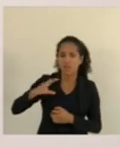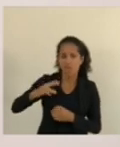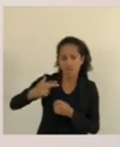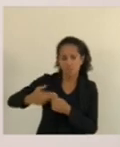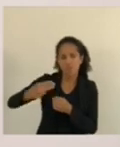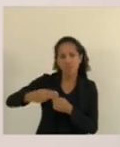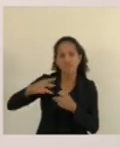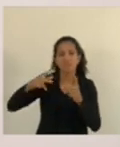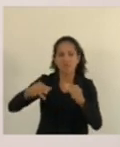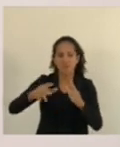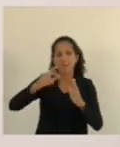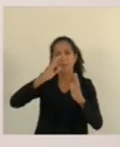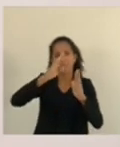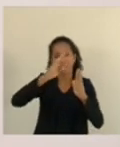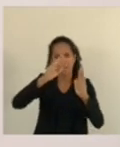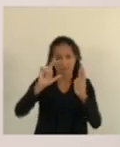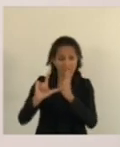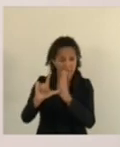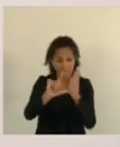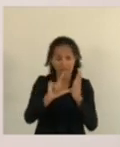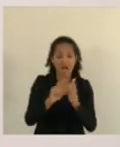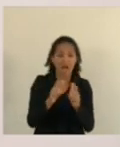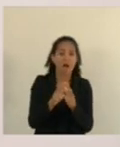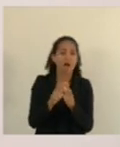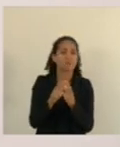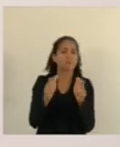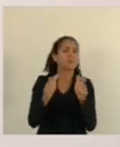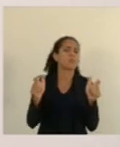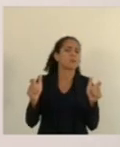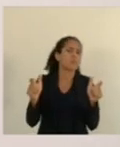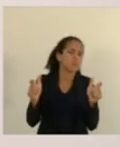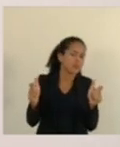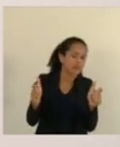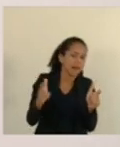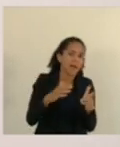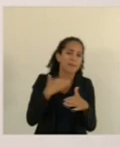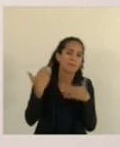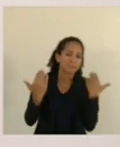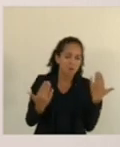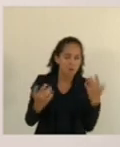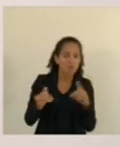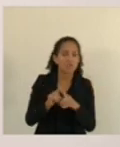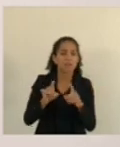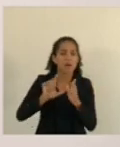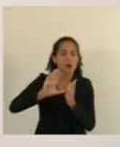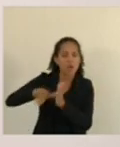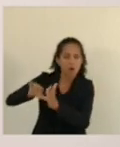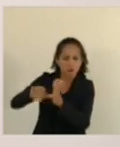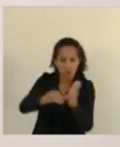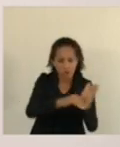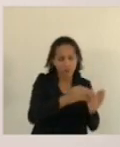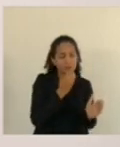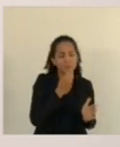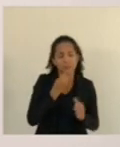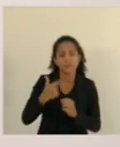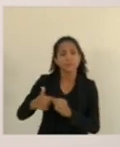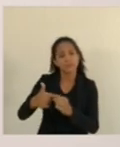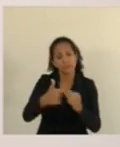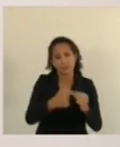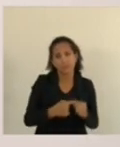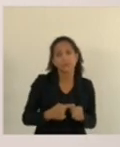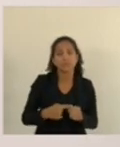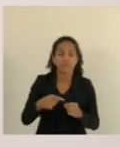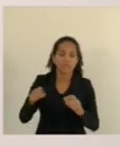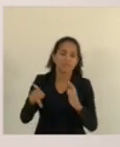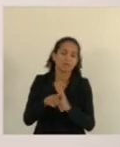Linhares por exemplo e outros o aumento de roubos em vários municípios do interior do Estado inclusive